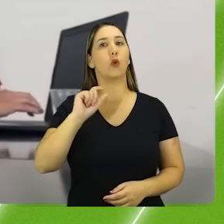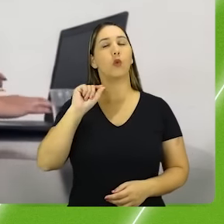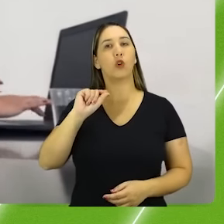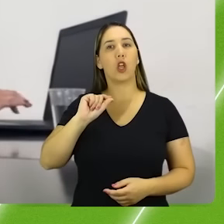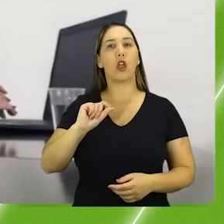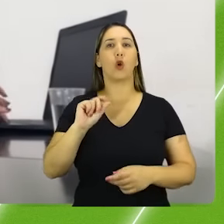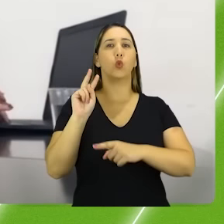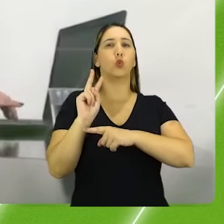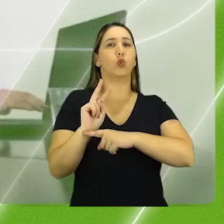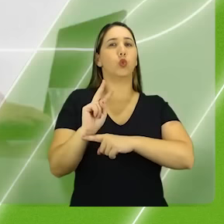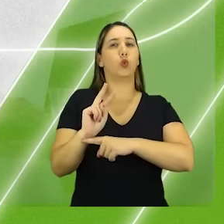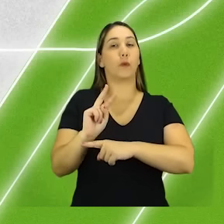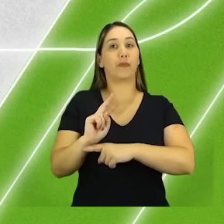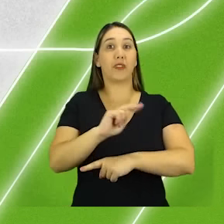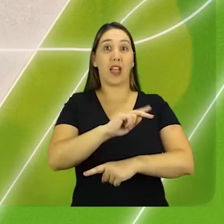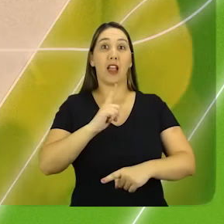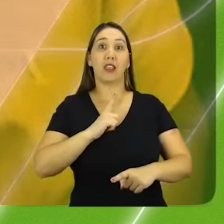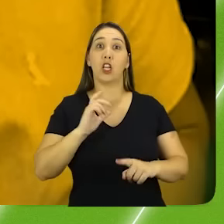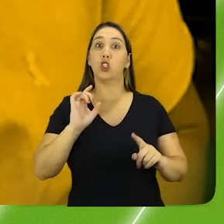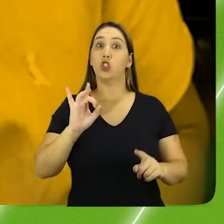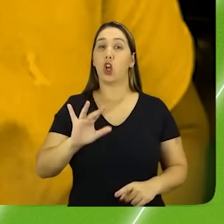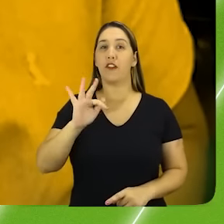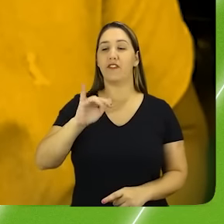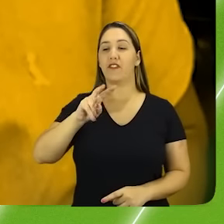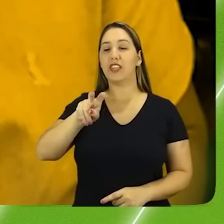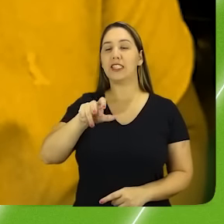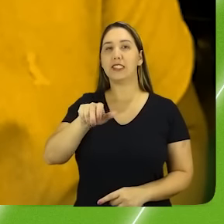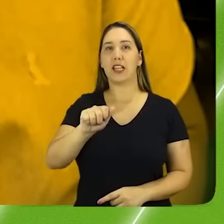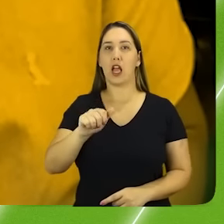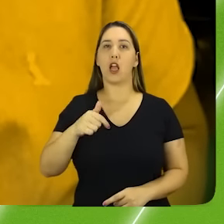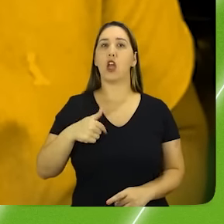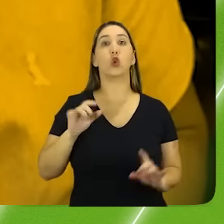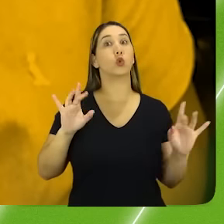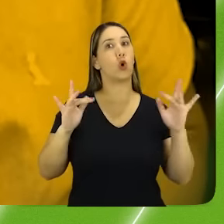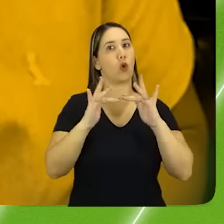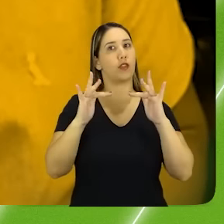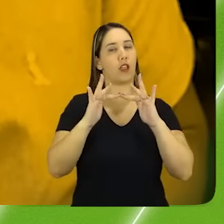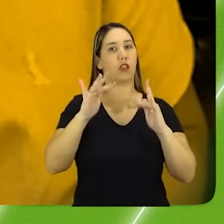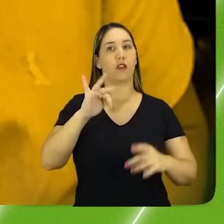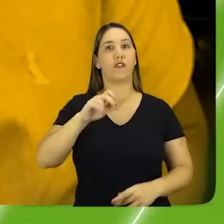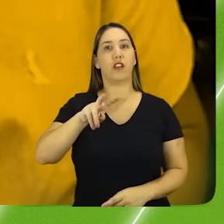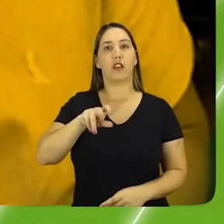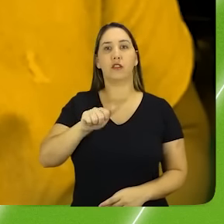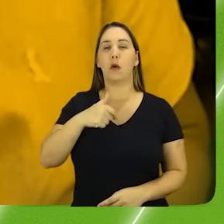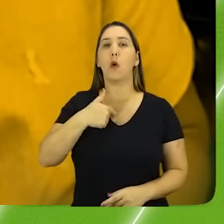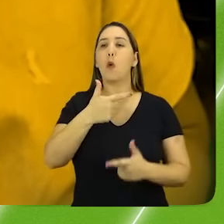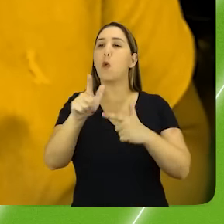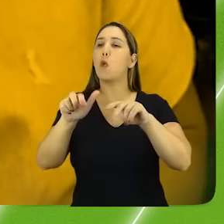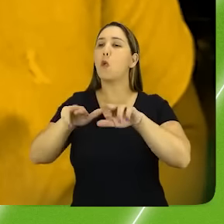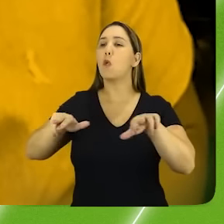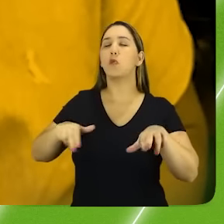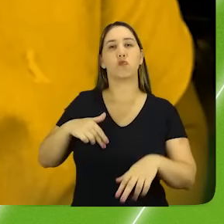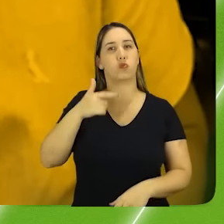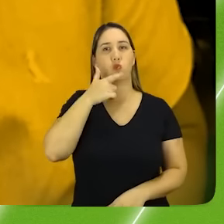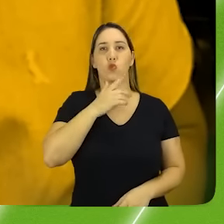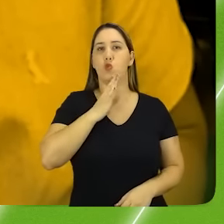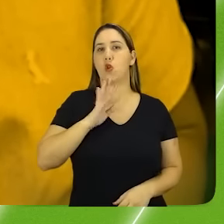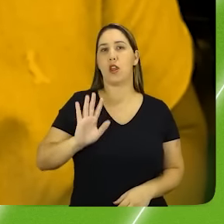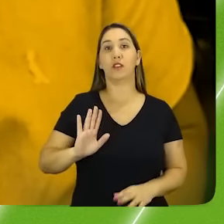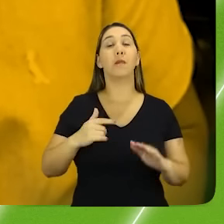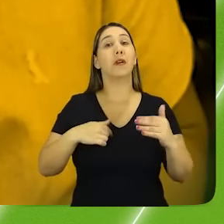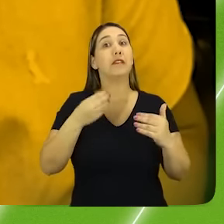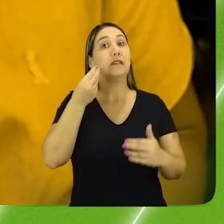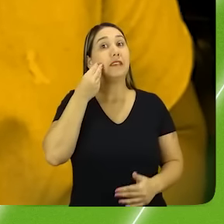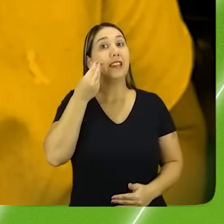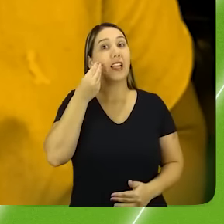só investe em fundos de renda fixa. A princípio eu só tive contato com renda fixa, não tenho contato com outros fundos, mas já